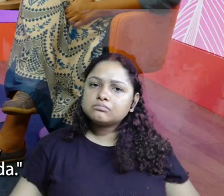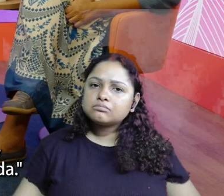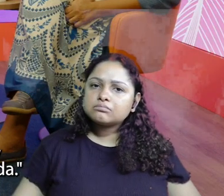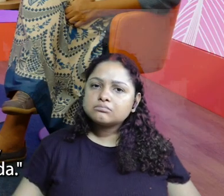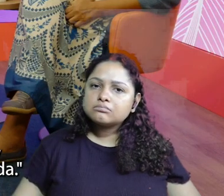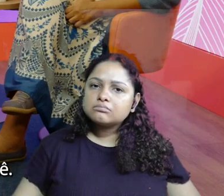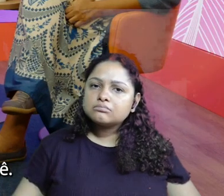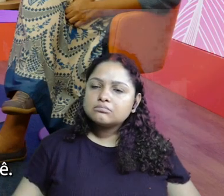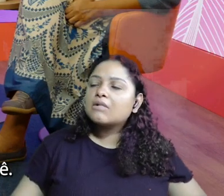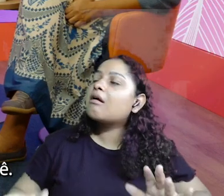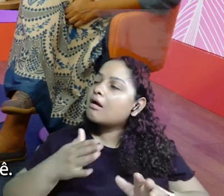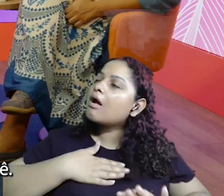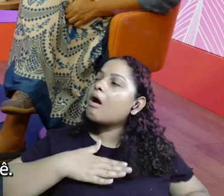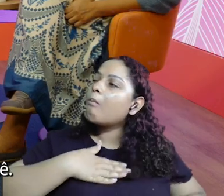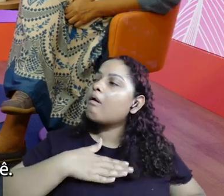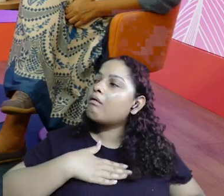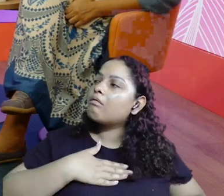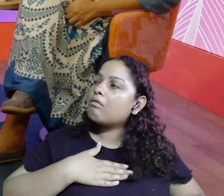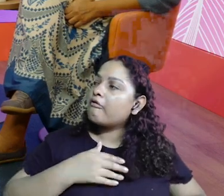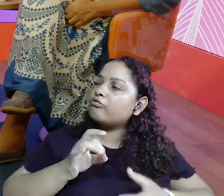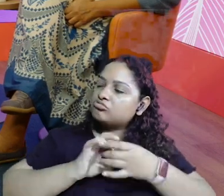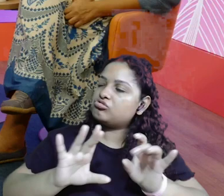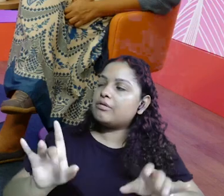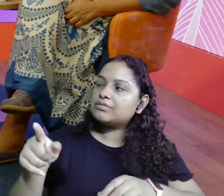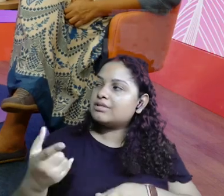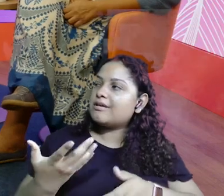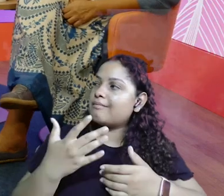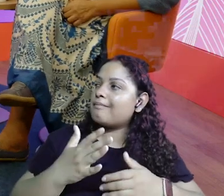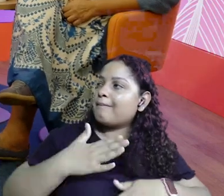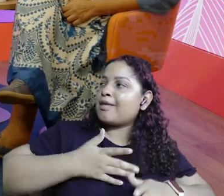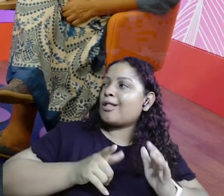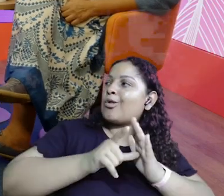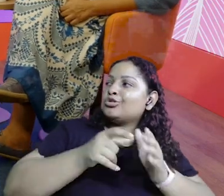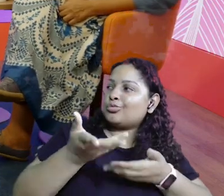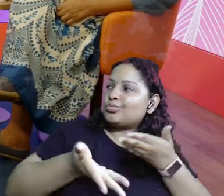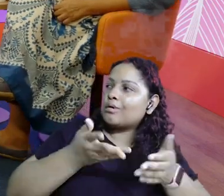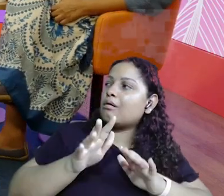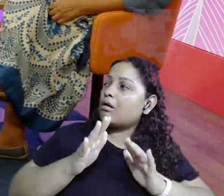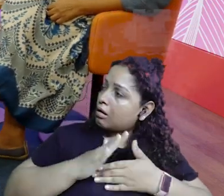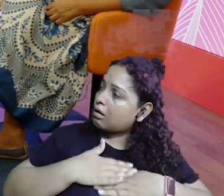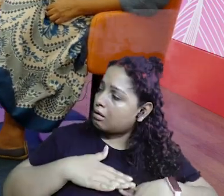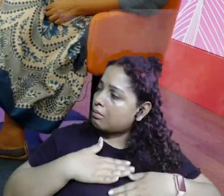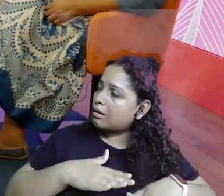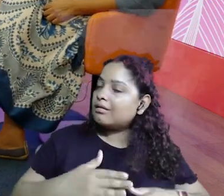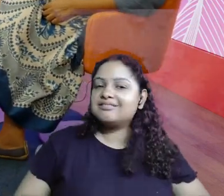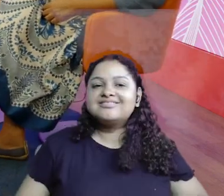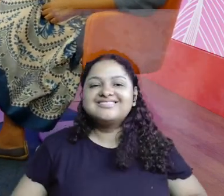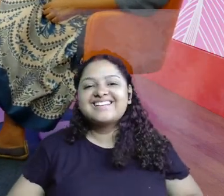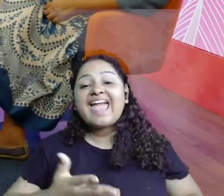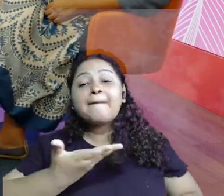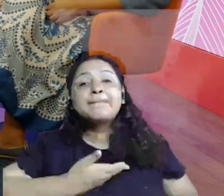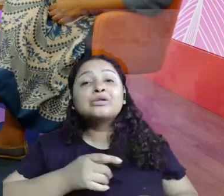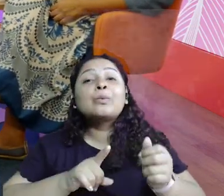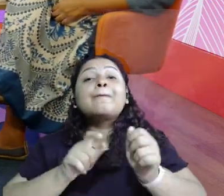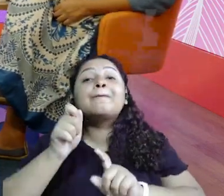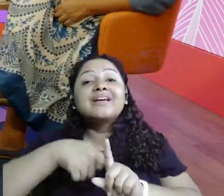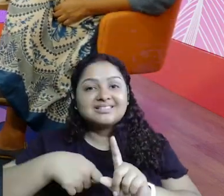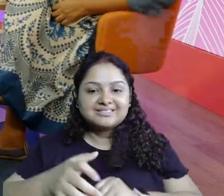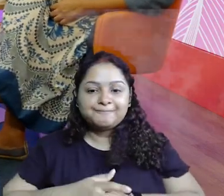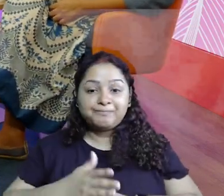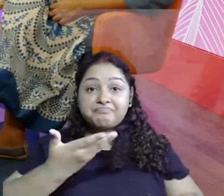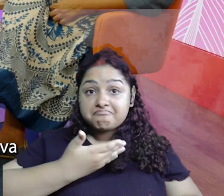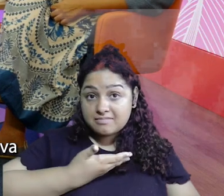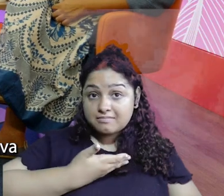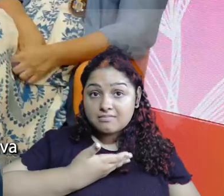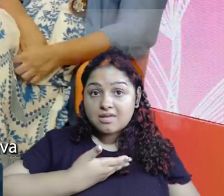não fiquei na loja pra você ainda. Eu falei, vou arrumar um dia pra você. E eu tive a situação, por exemplo. do meio. É, é. É a funcionária do Amiga do meio. Uma